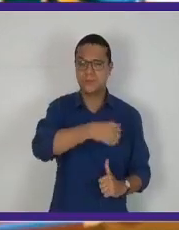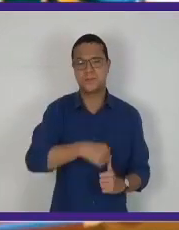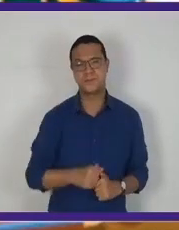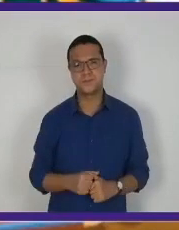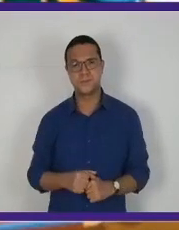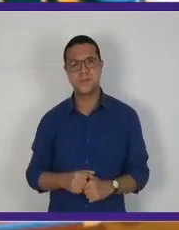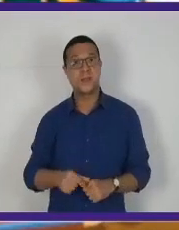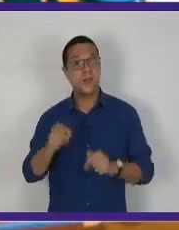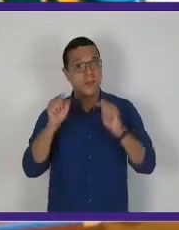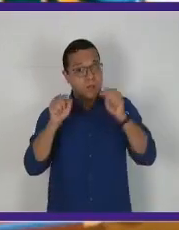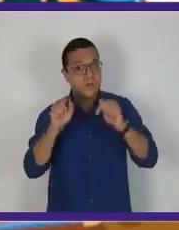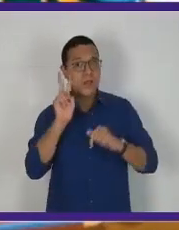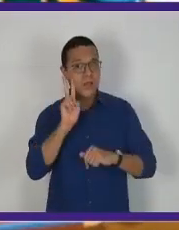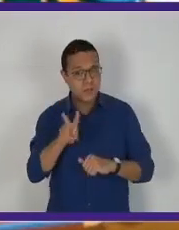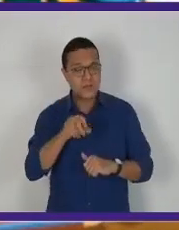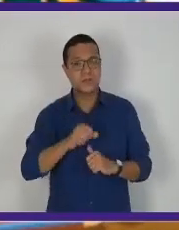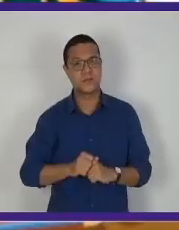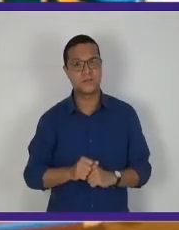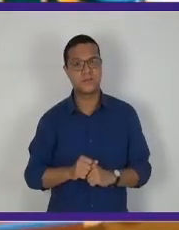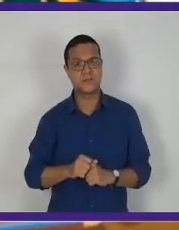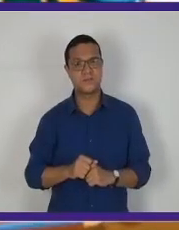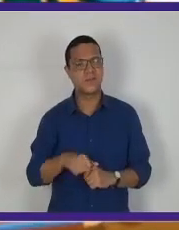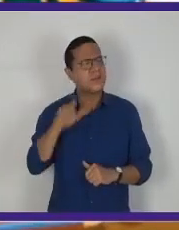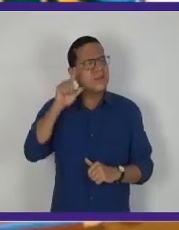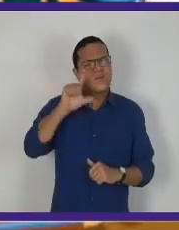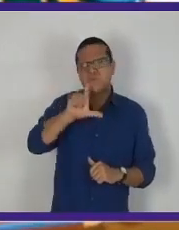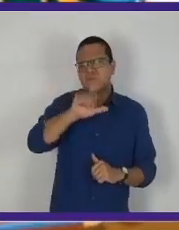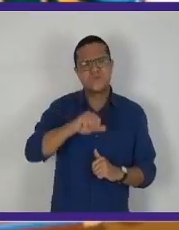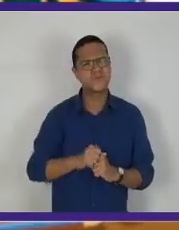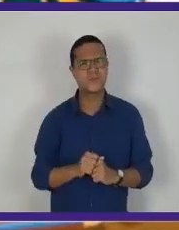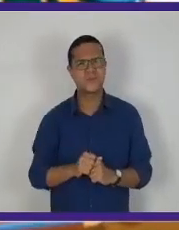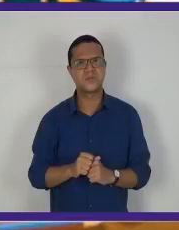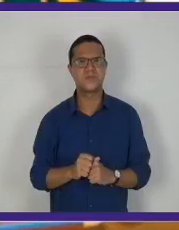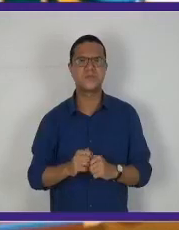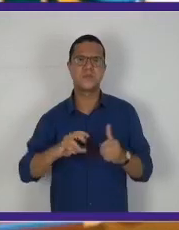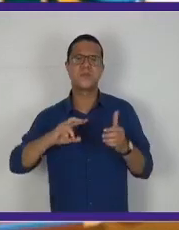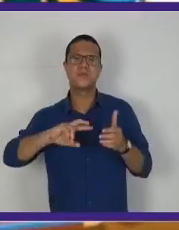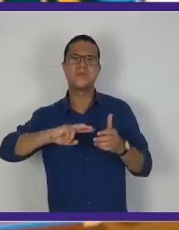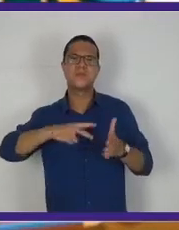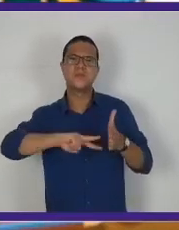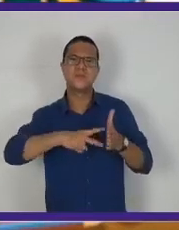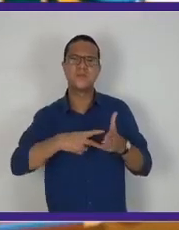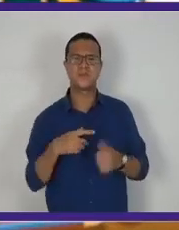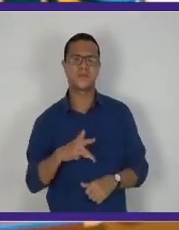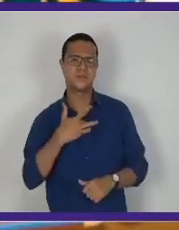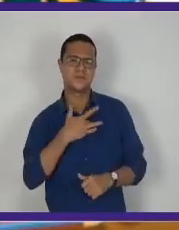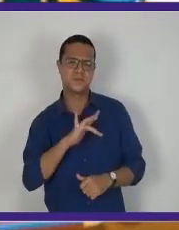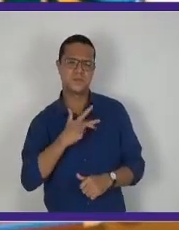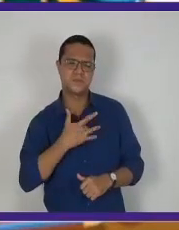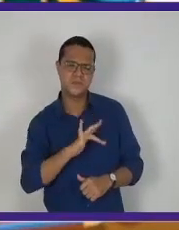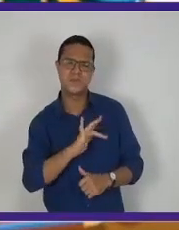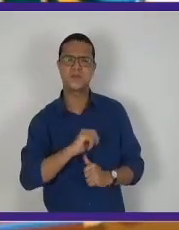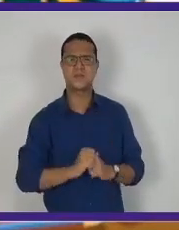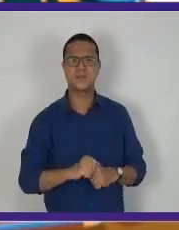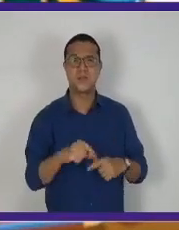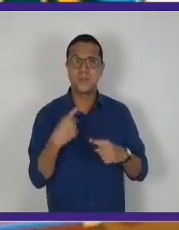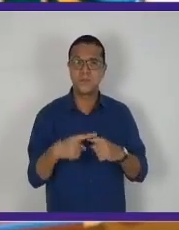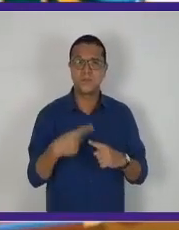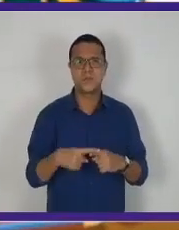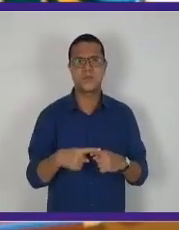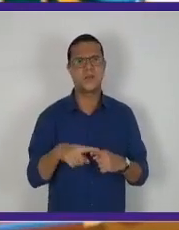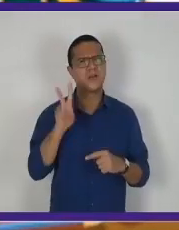Pois bem, você está vendo que eu não aguento estar com sentido de pena, de dó?